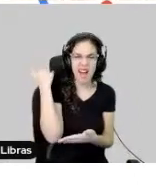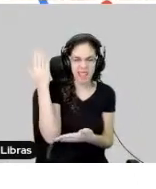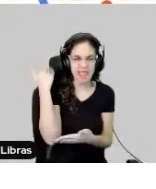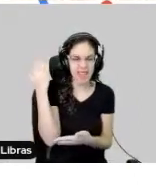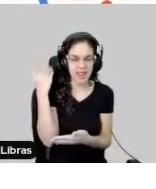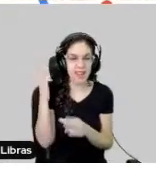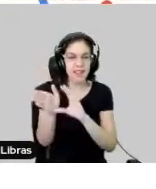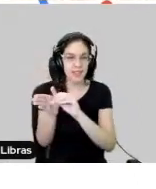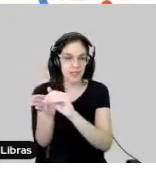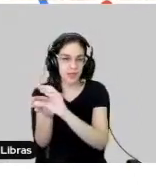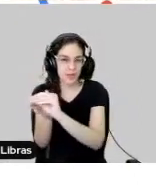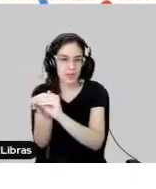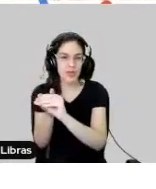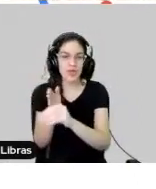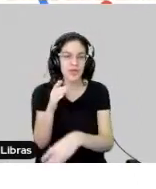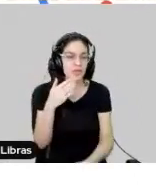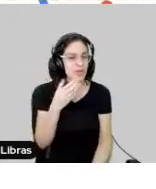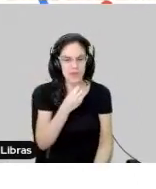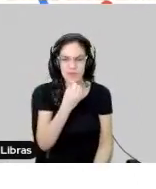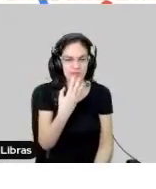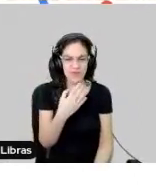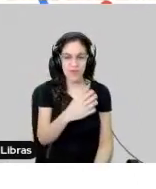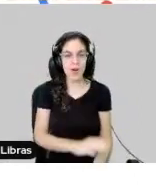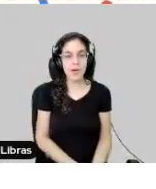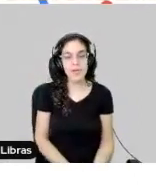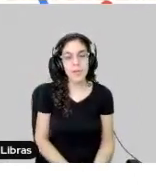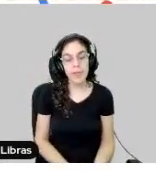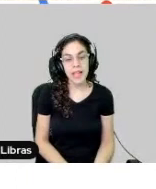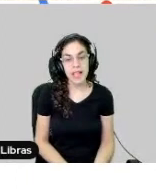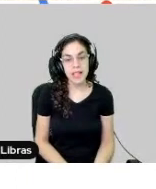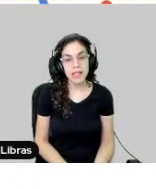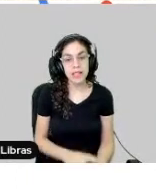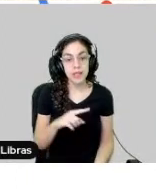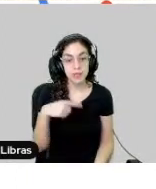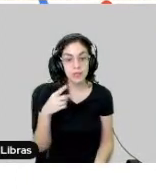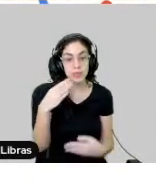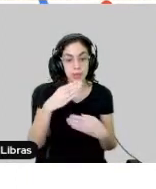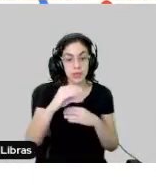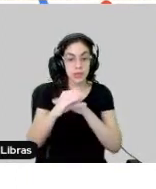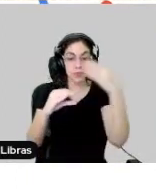né? O Google ia nuvem mestra também, né? Claro, né? Então, pode passar para o próximo slide, por favor?